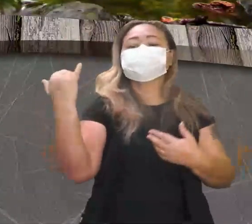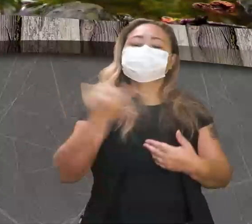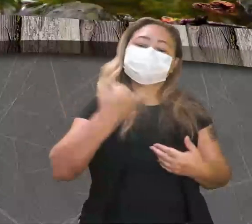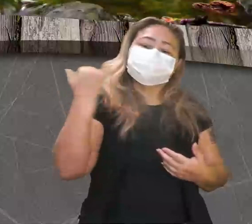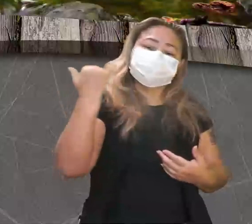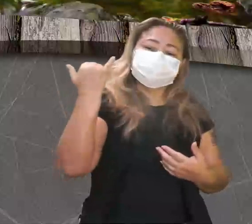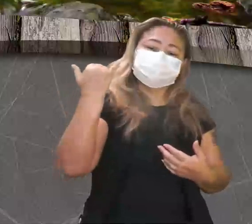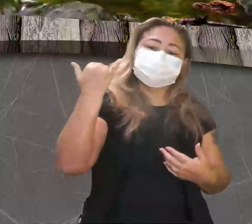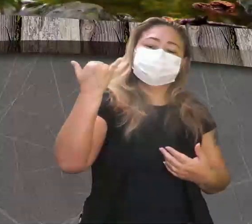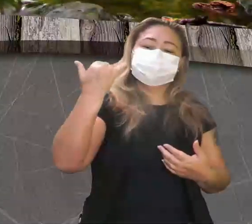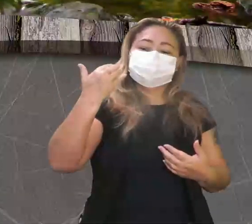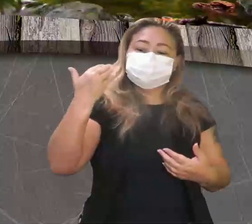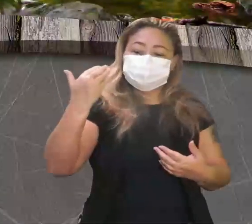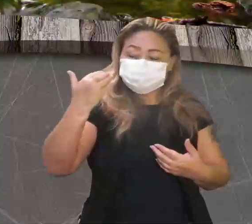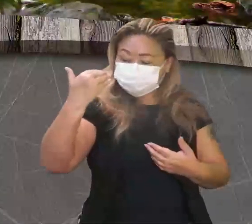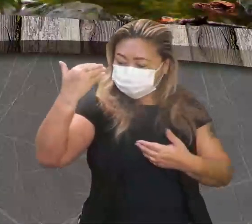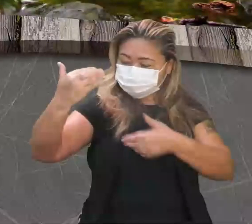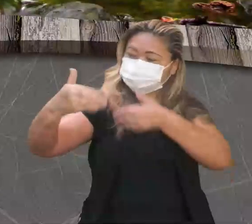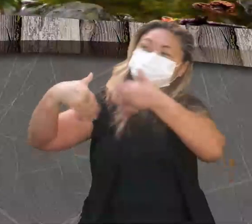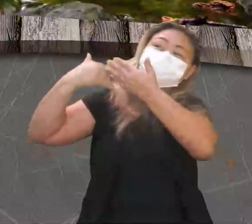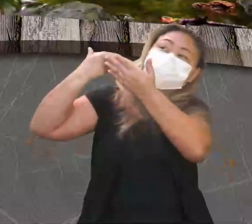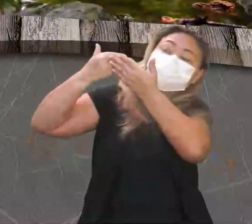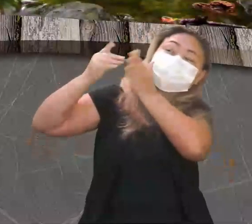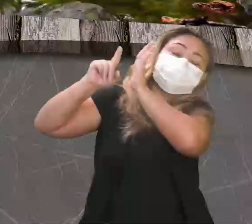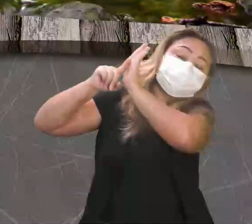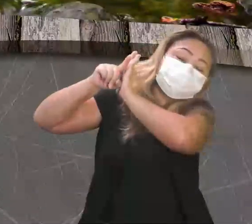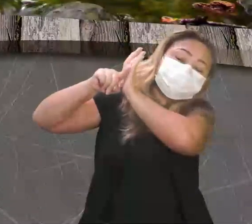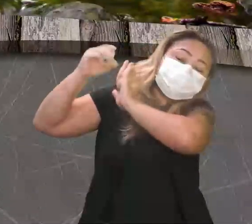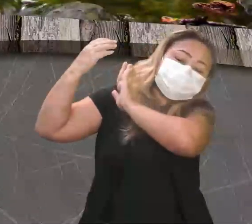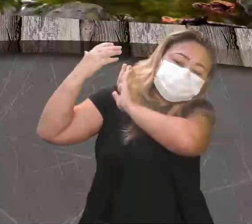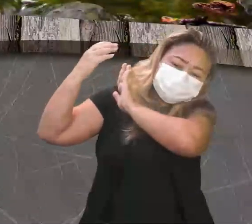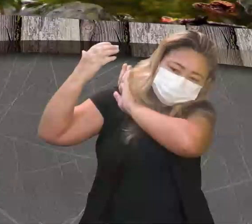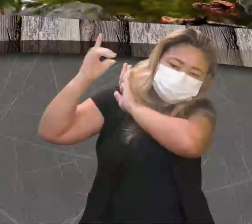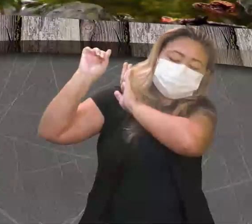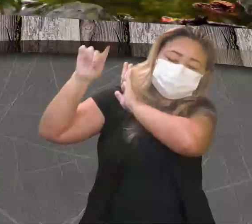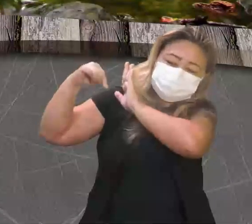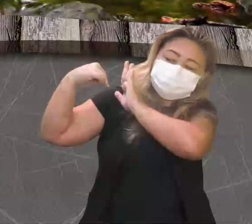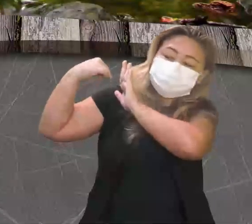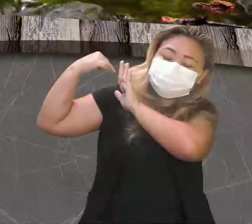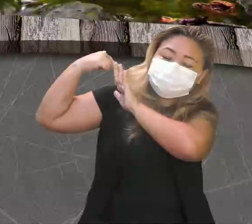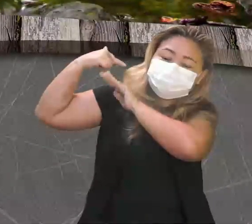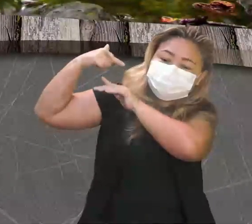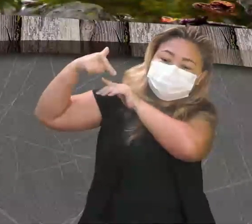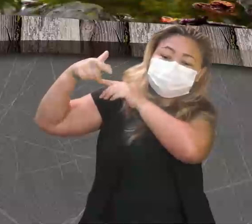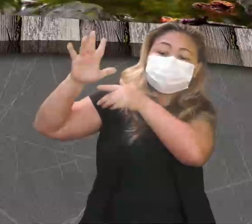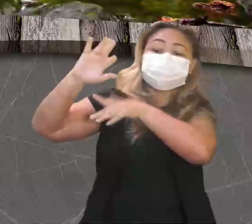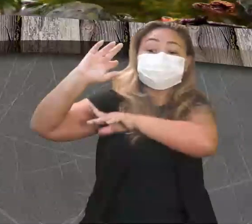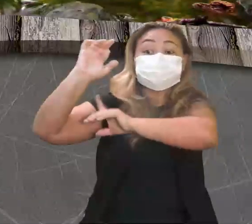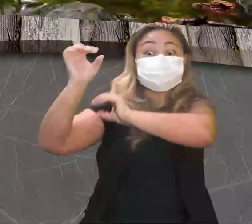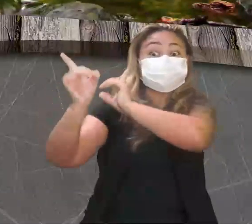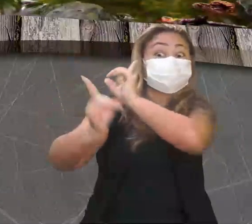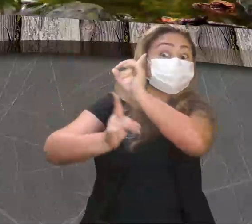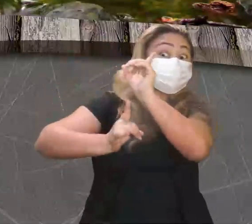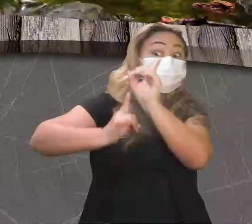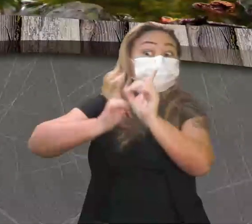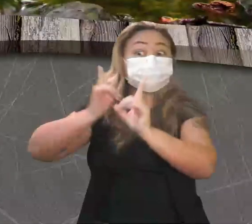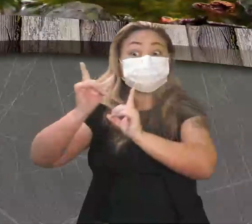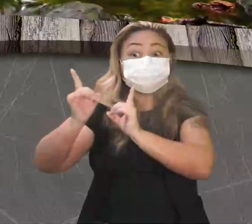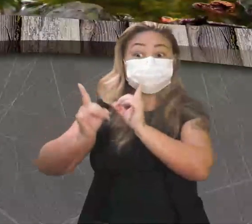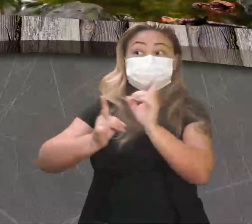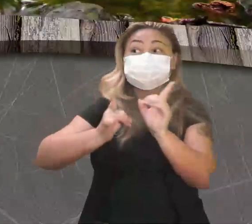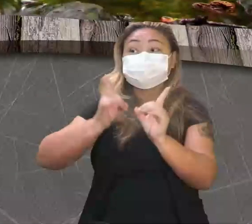porque a partir dos seus trabalhos, e a ciência é dessa forma, ela é dinâmica, né?